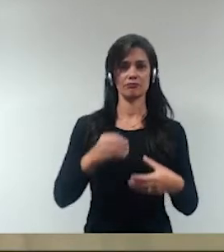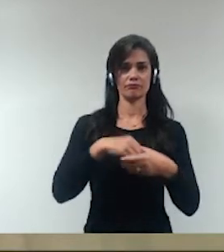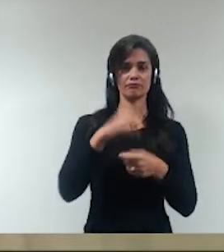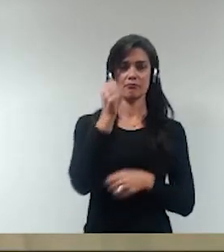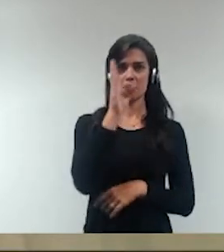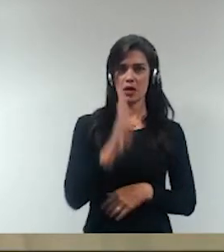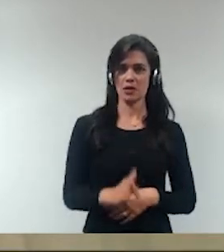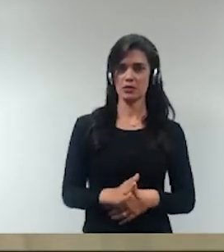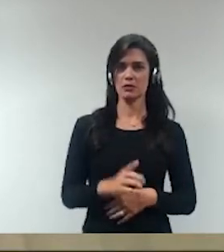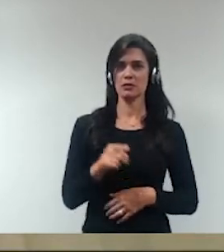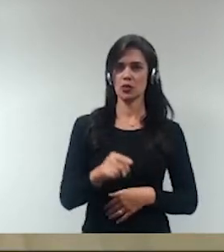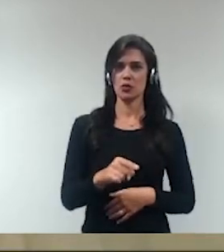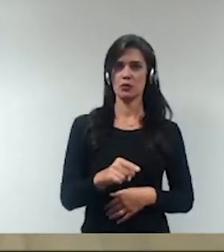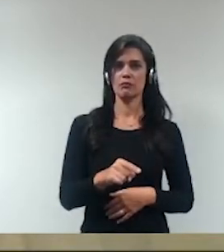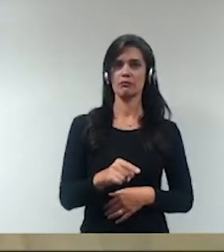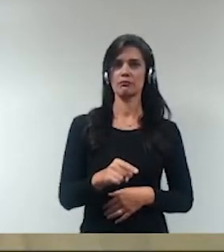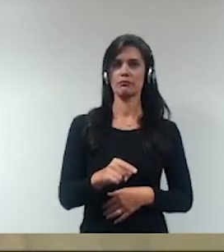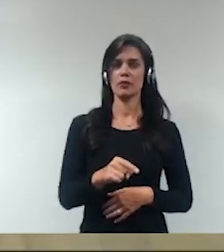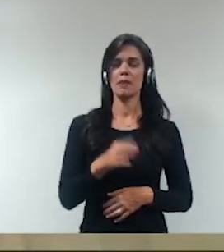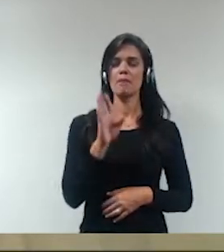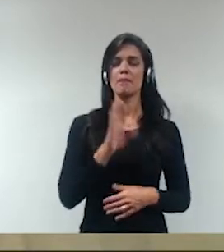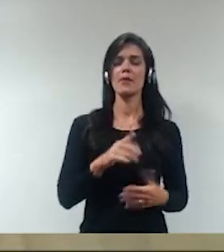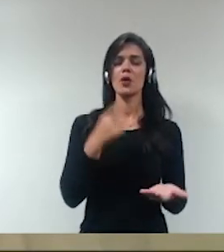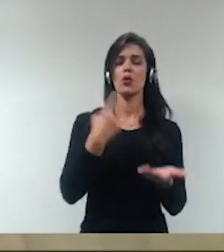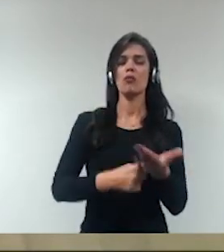né, esses compromissos internacionais